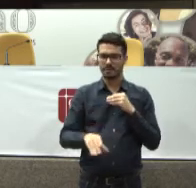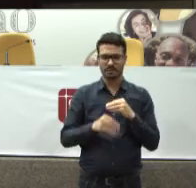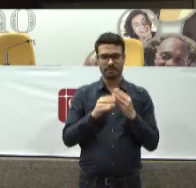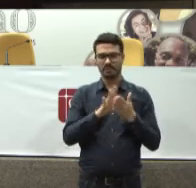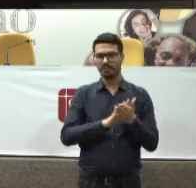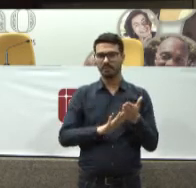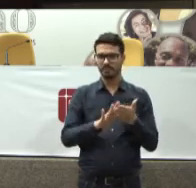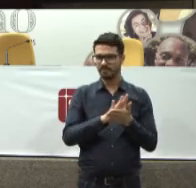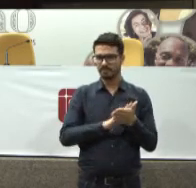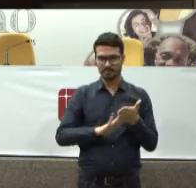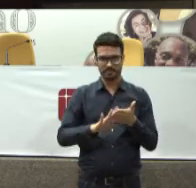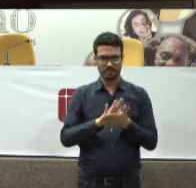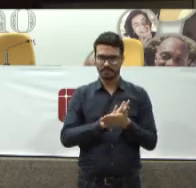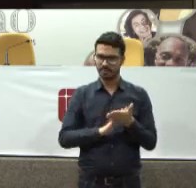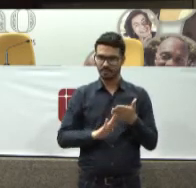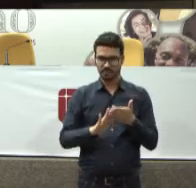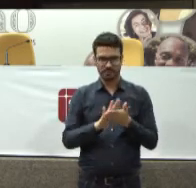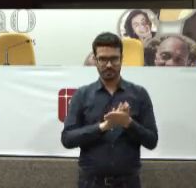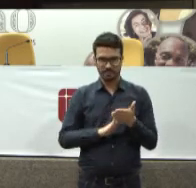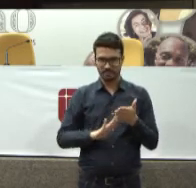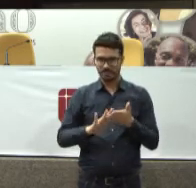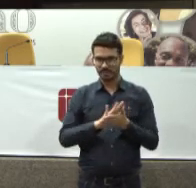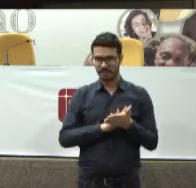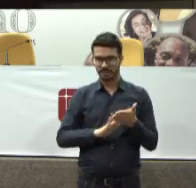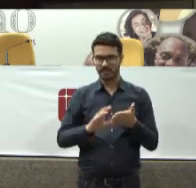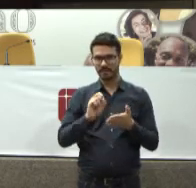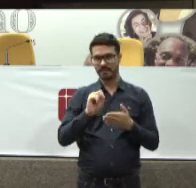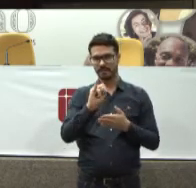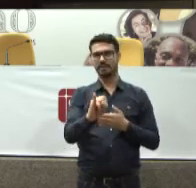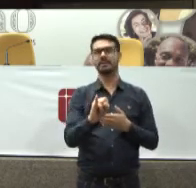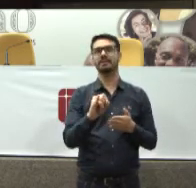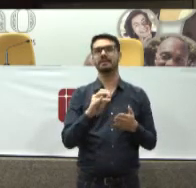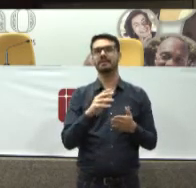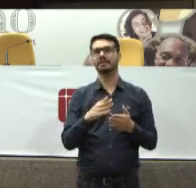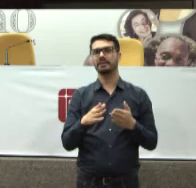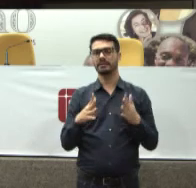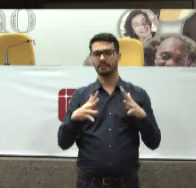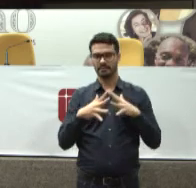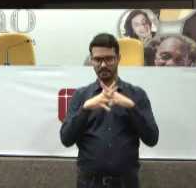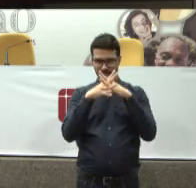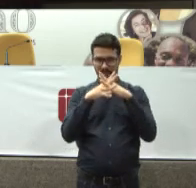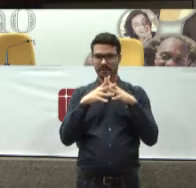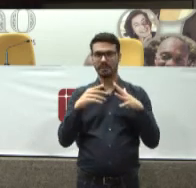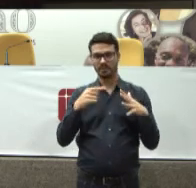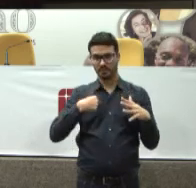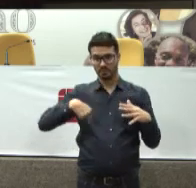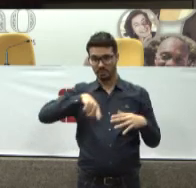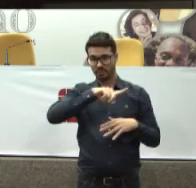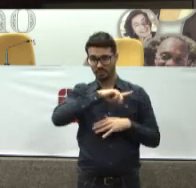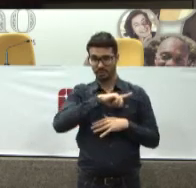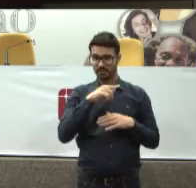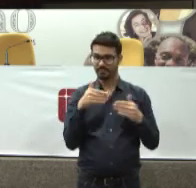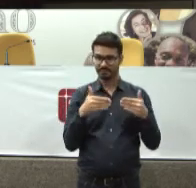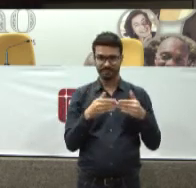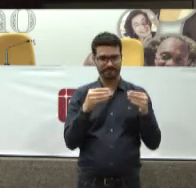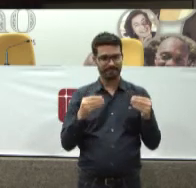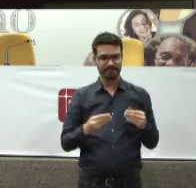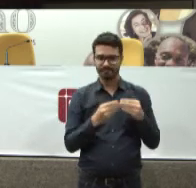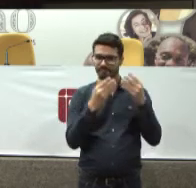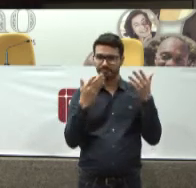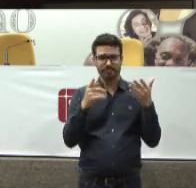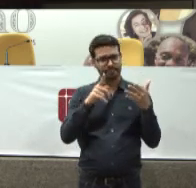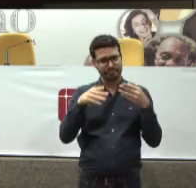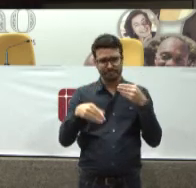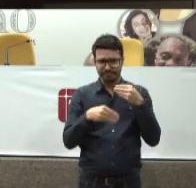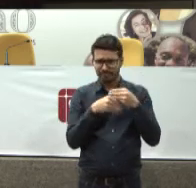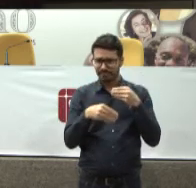suplementa Pelo Se pegarem as definições Internacionais Do que é um sistema suplementar O nosso sistema privado Não se encaixa nisso Ele não é suplementar